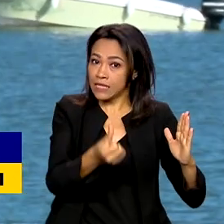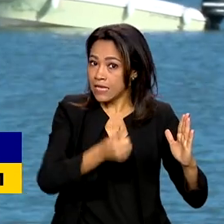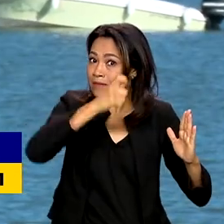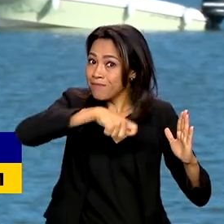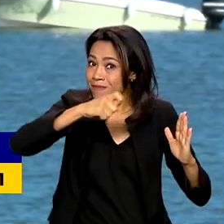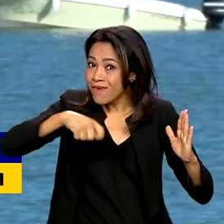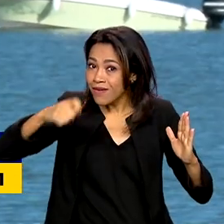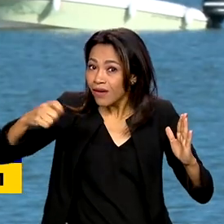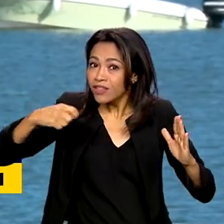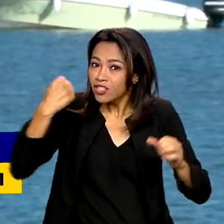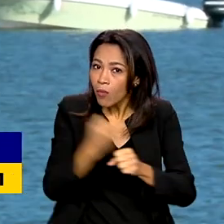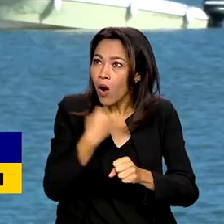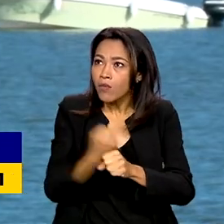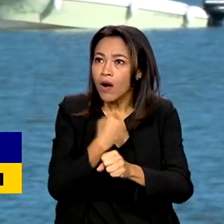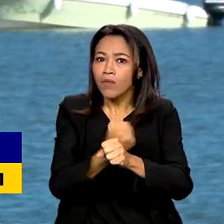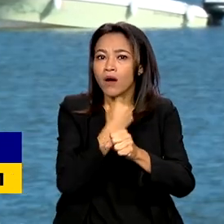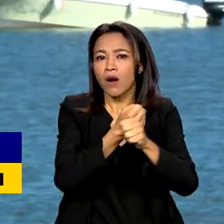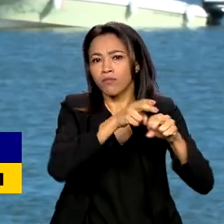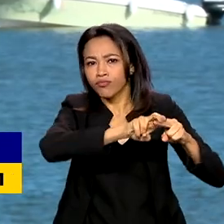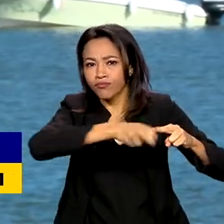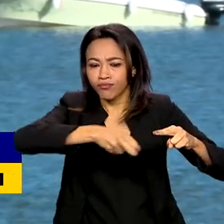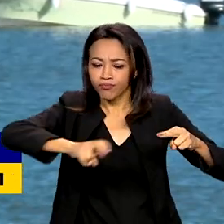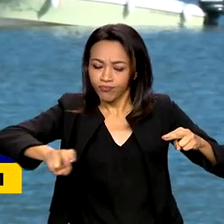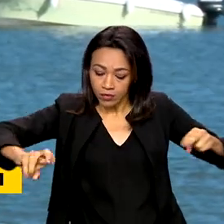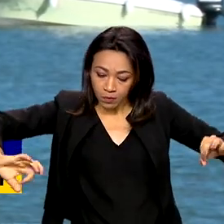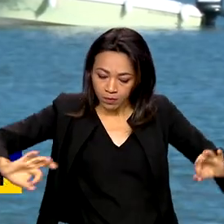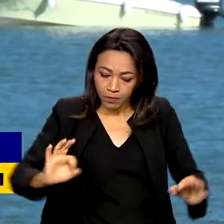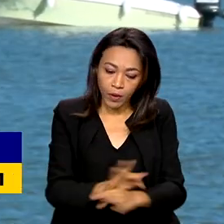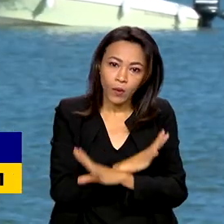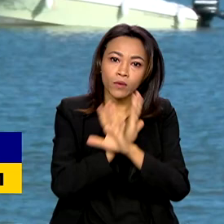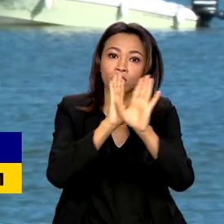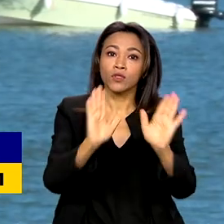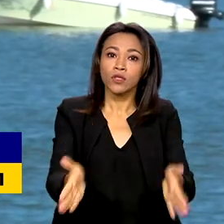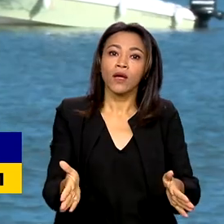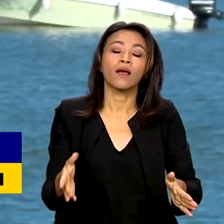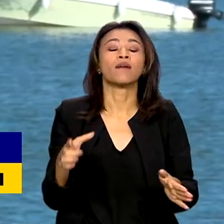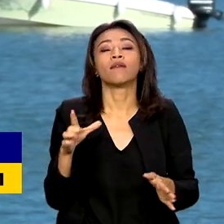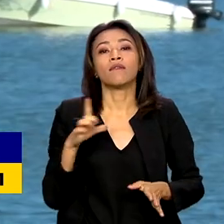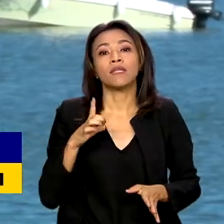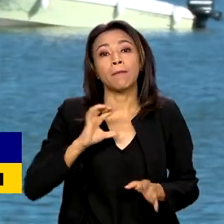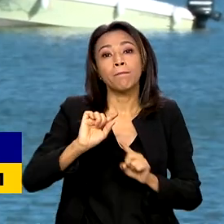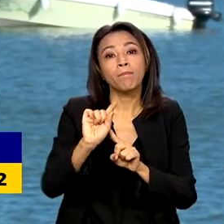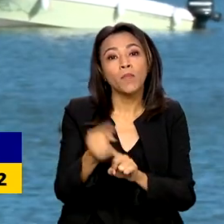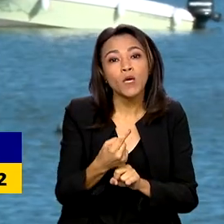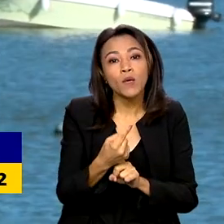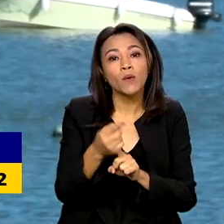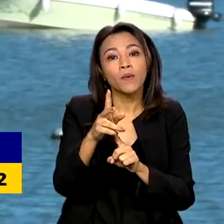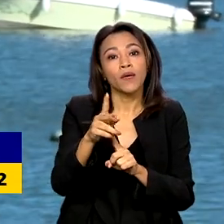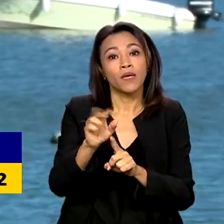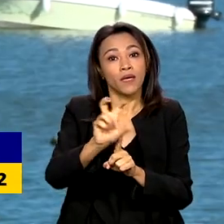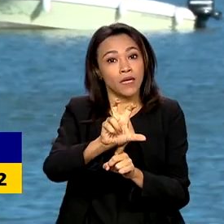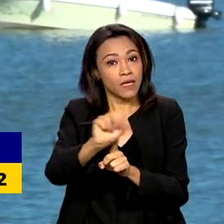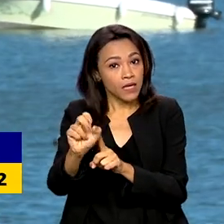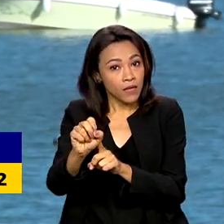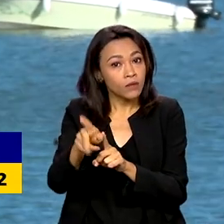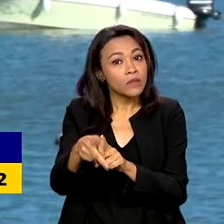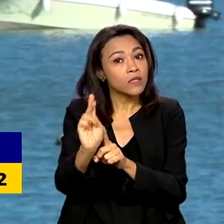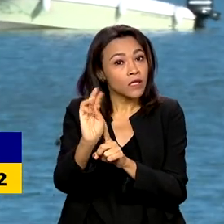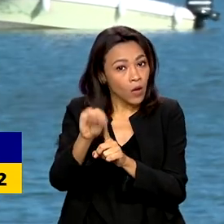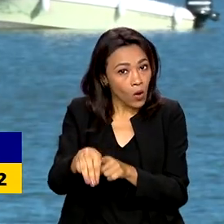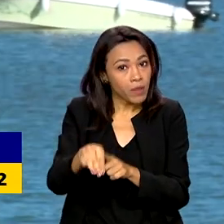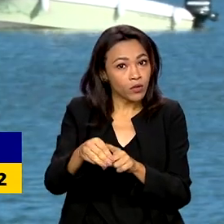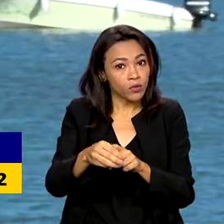obras. Quando estiver totalmente concluída, a ferrovia vai contar com 1.500 quilômetros de extensão